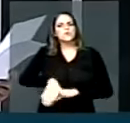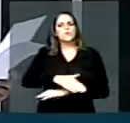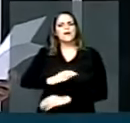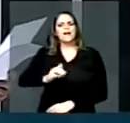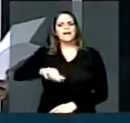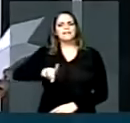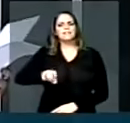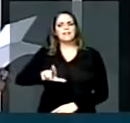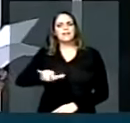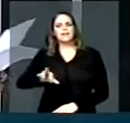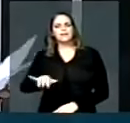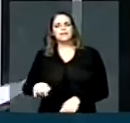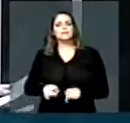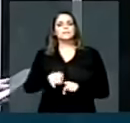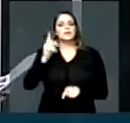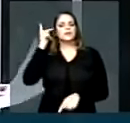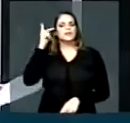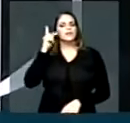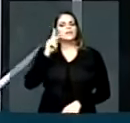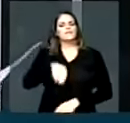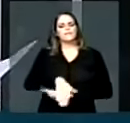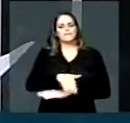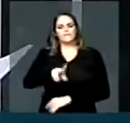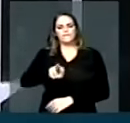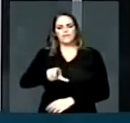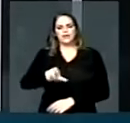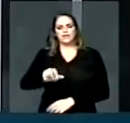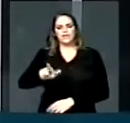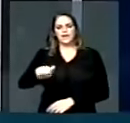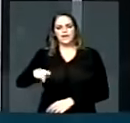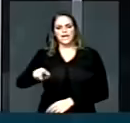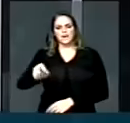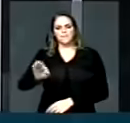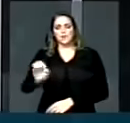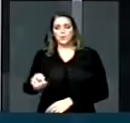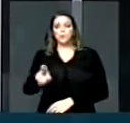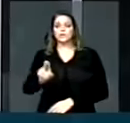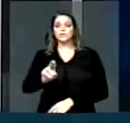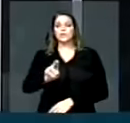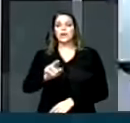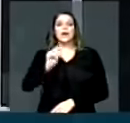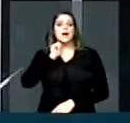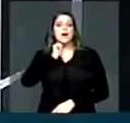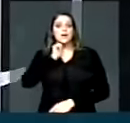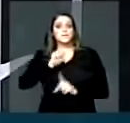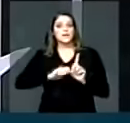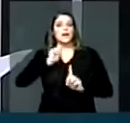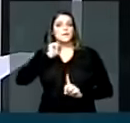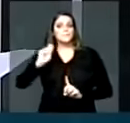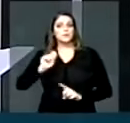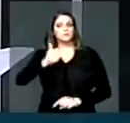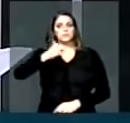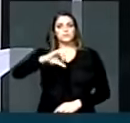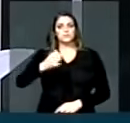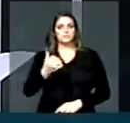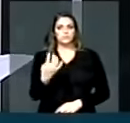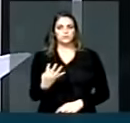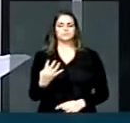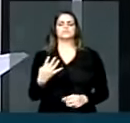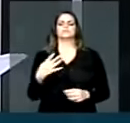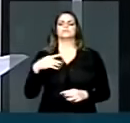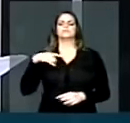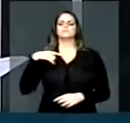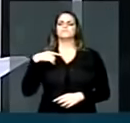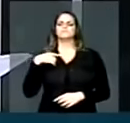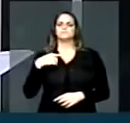Vale do Agamaiú, em São Paulo, ambos em abril de 1984. O movimento contava